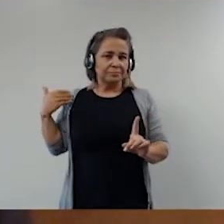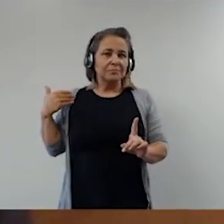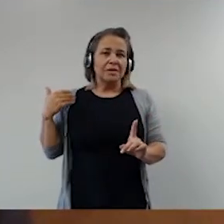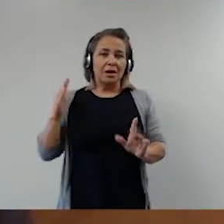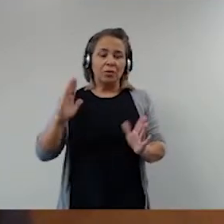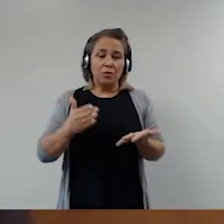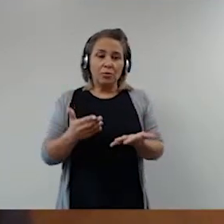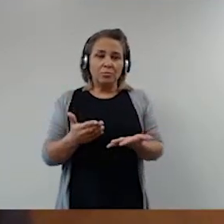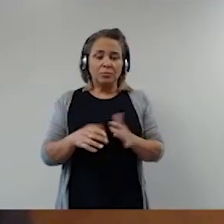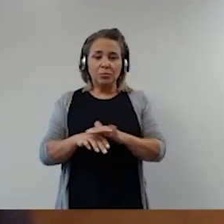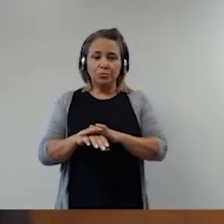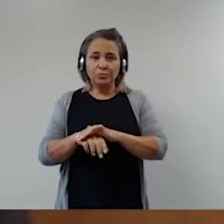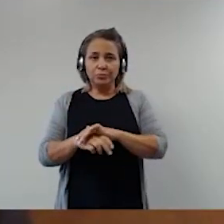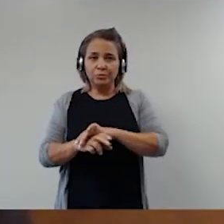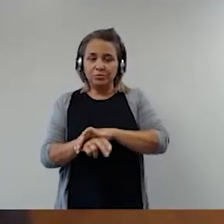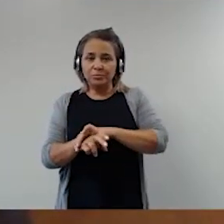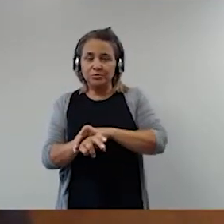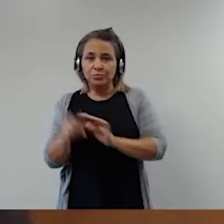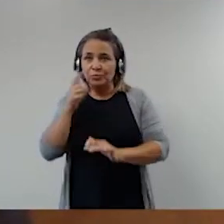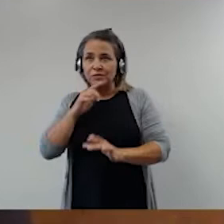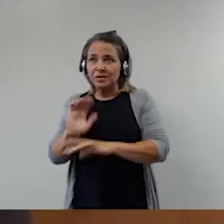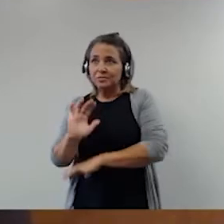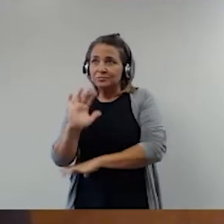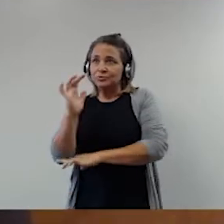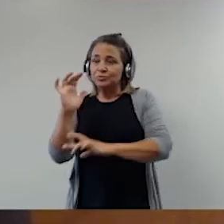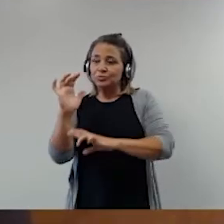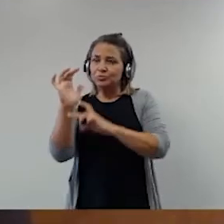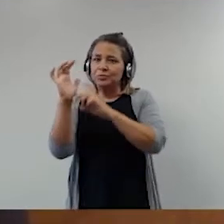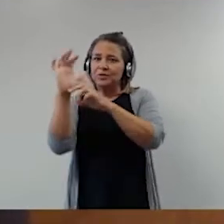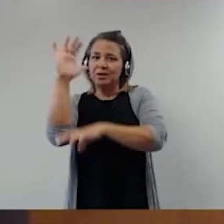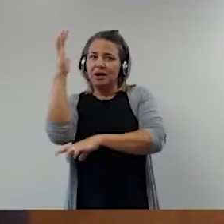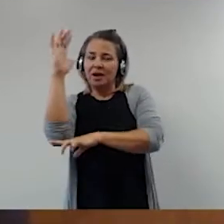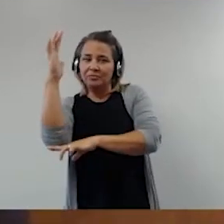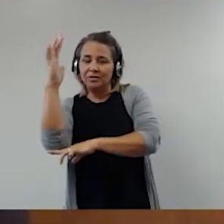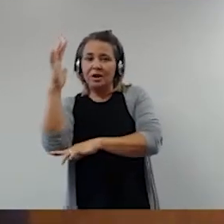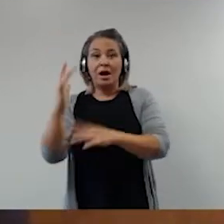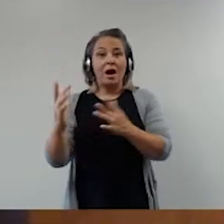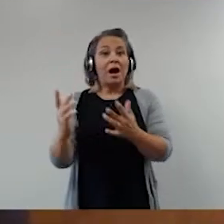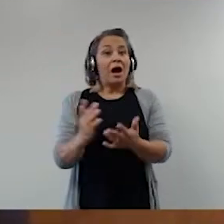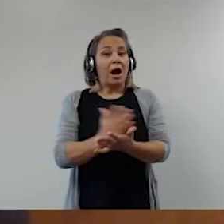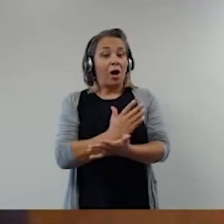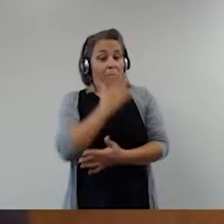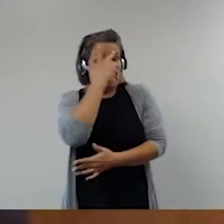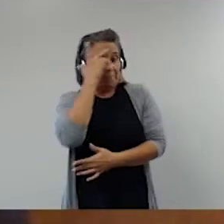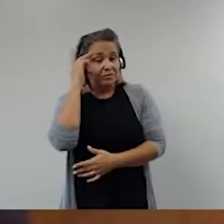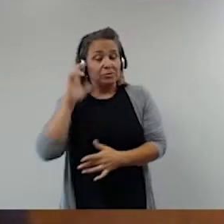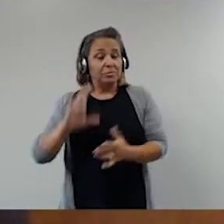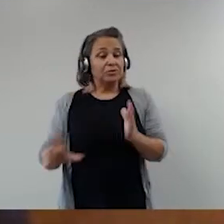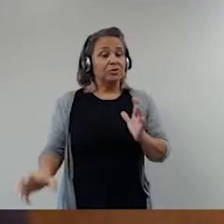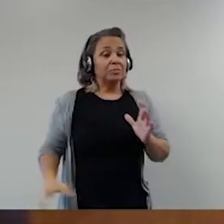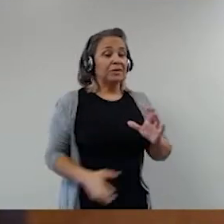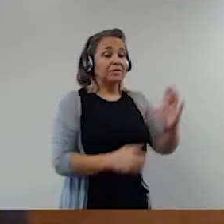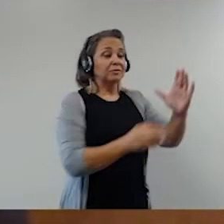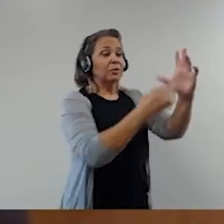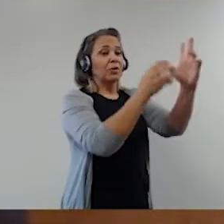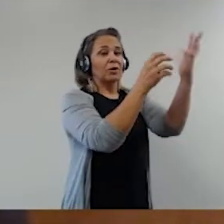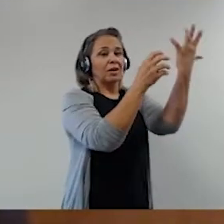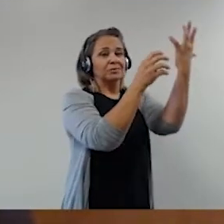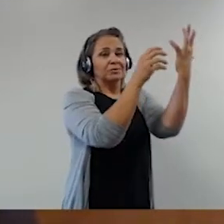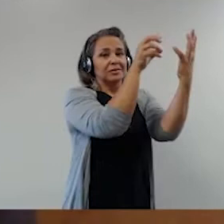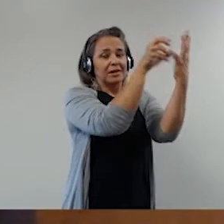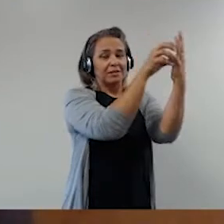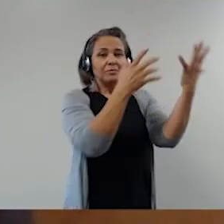jabuti não sobe em árvore, de alguma forma alguém colocou esse jabuti no alto da árvore. Houve uma